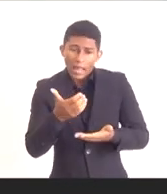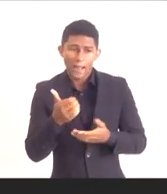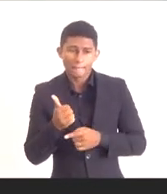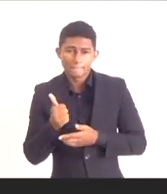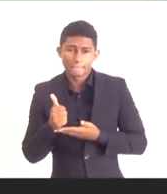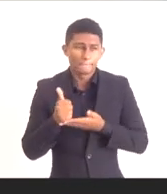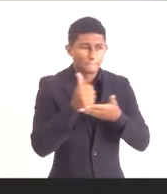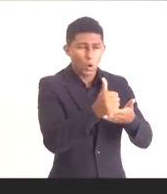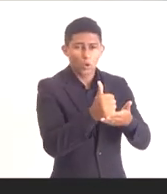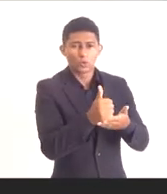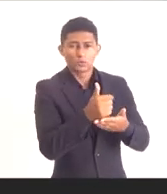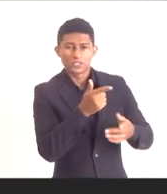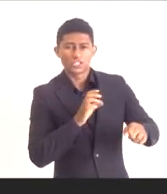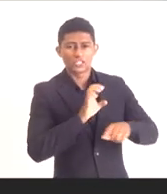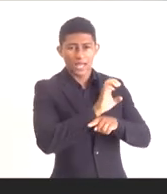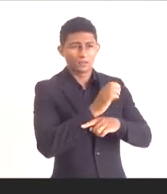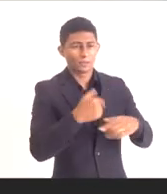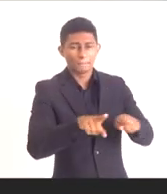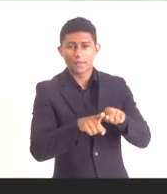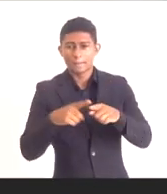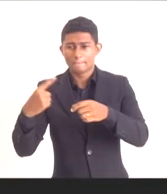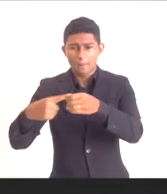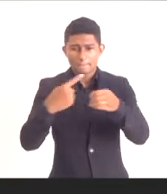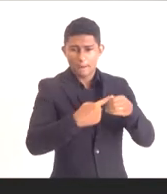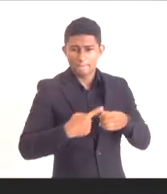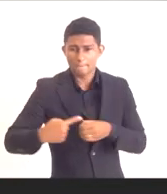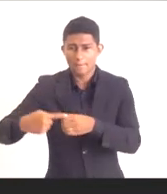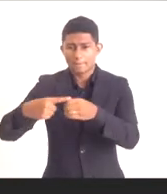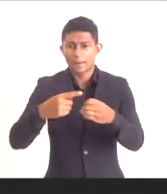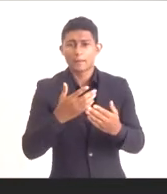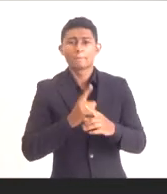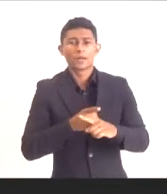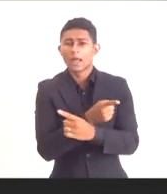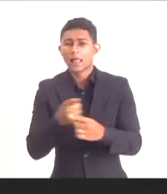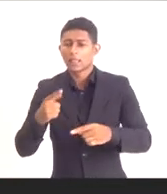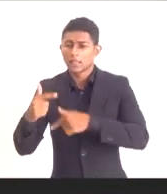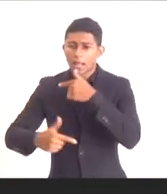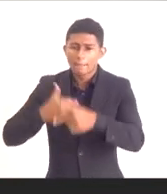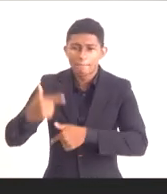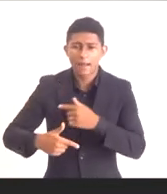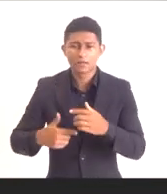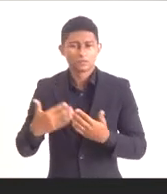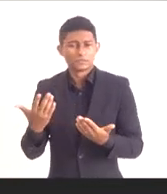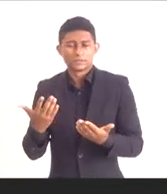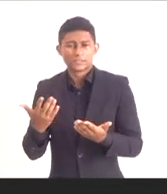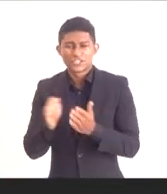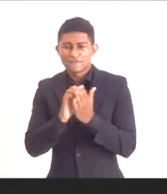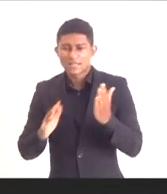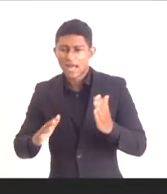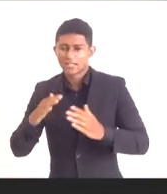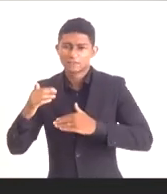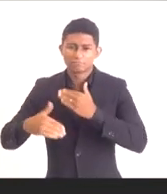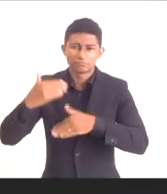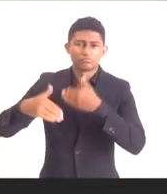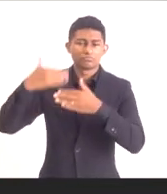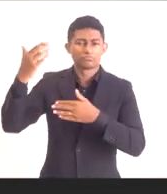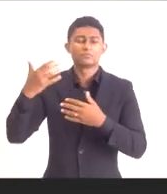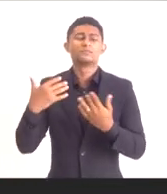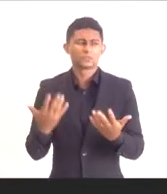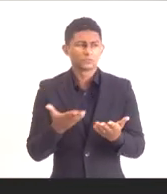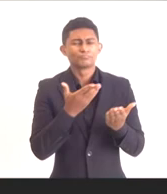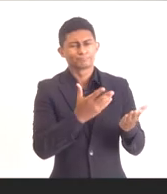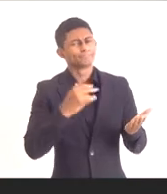Estado e seus municípios, na sustentação de serviços básicos e de desenvolvimento de nossas atividades econômicas, é uma medida muito